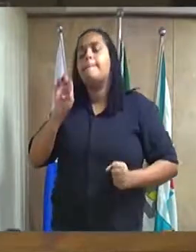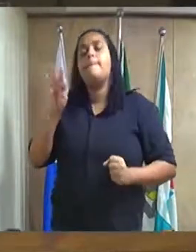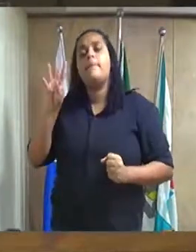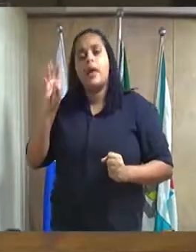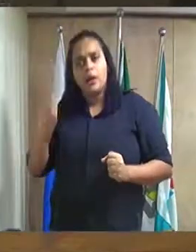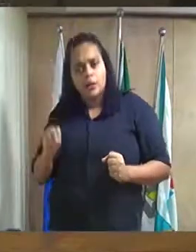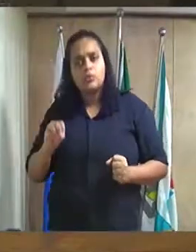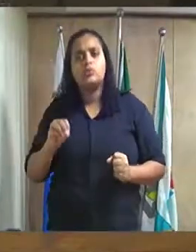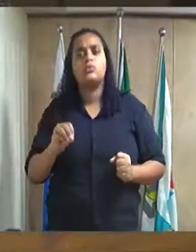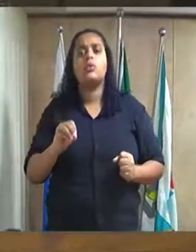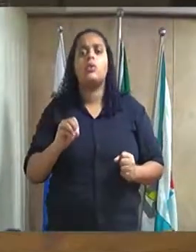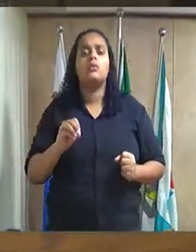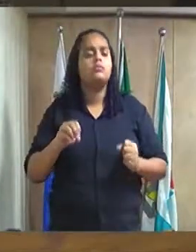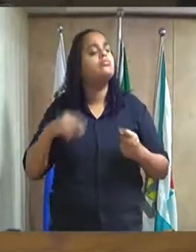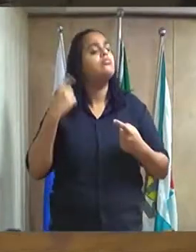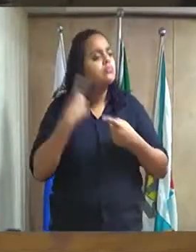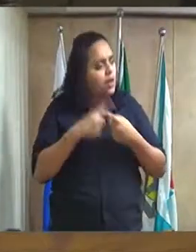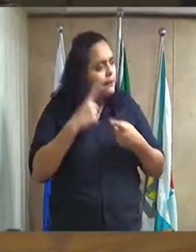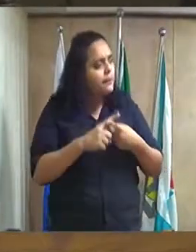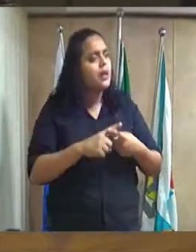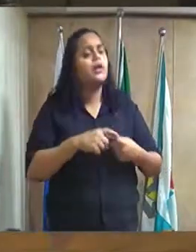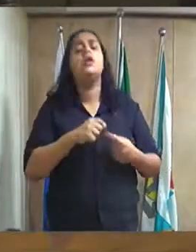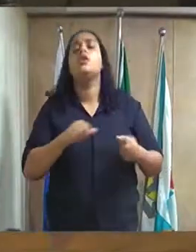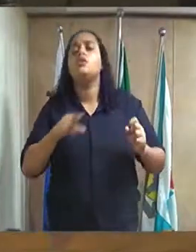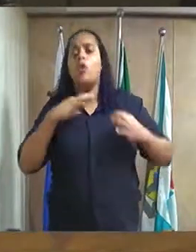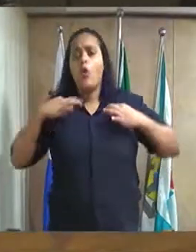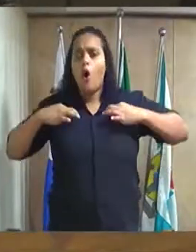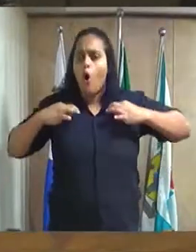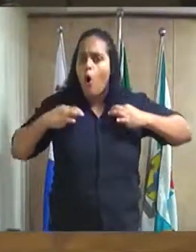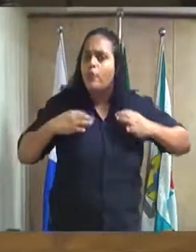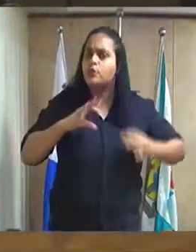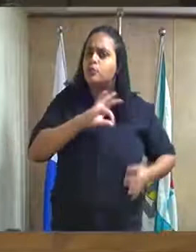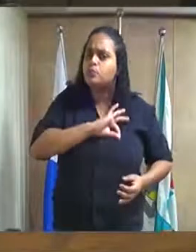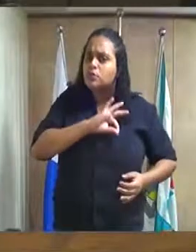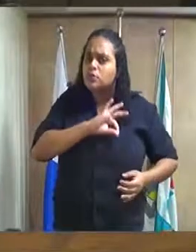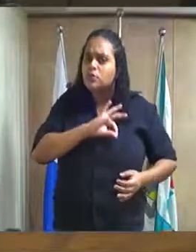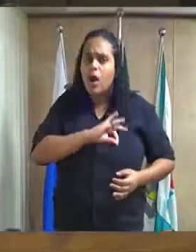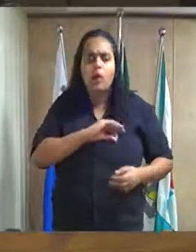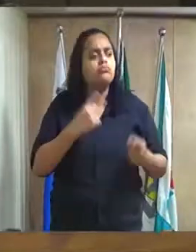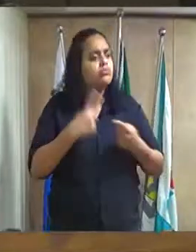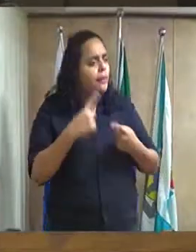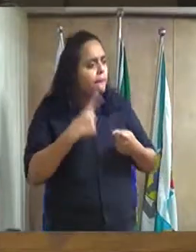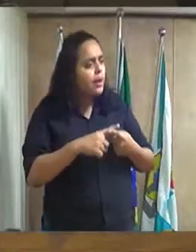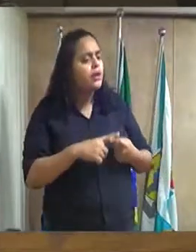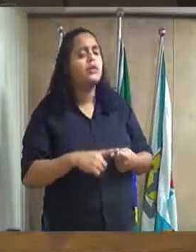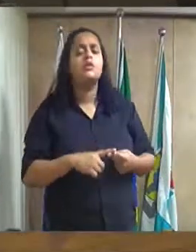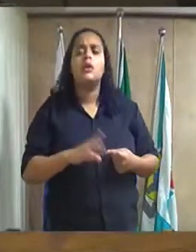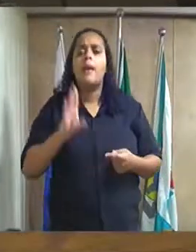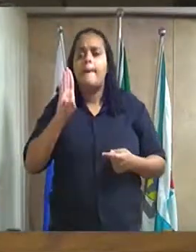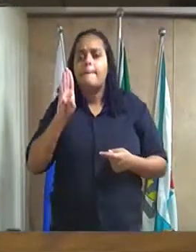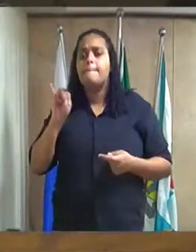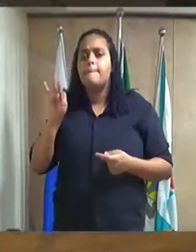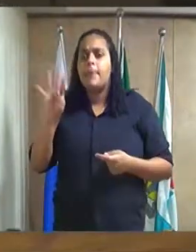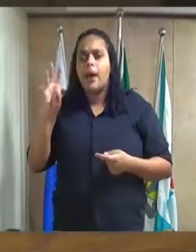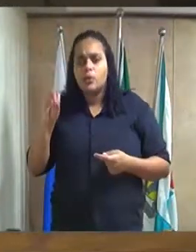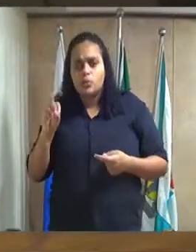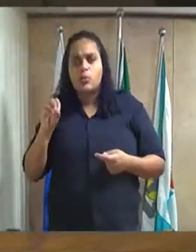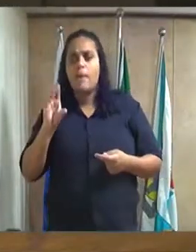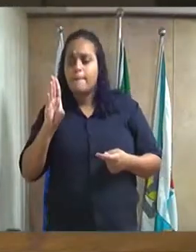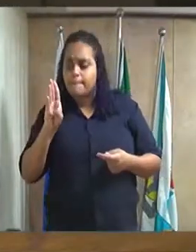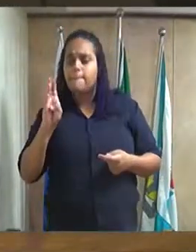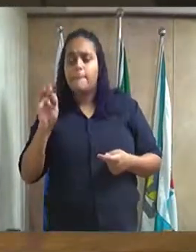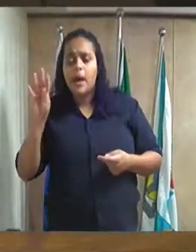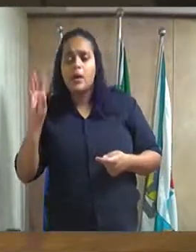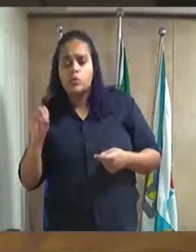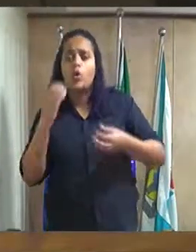que sempre honrou aquela farda que ele vestiu, eu conheço, tive a oportunidade de conhecer o Beto já como polícia, muitos e muitos anos